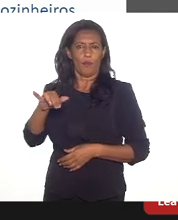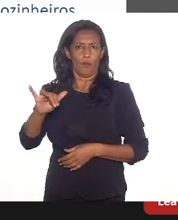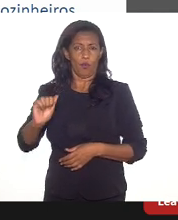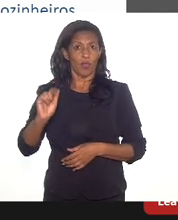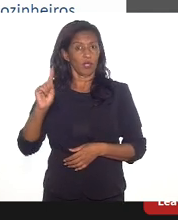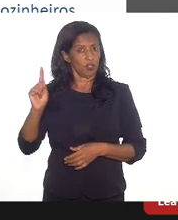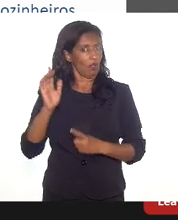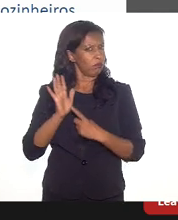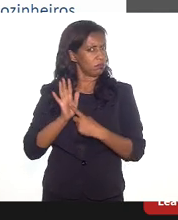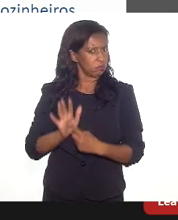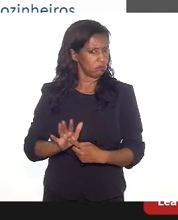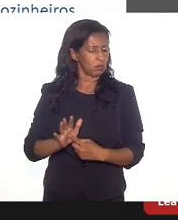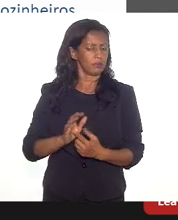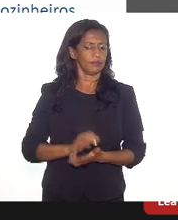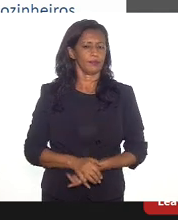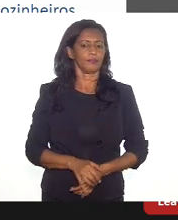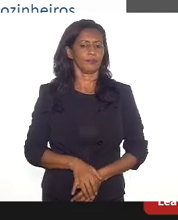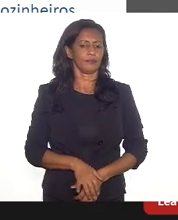se referiu,